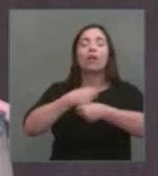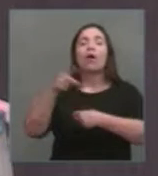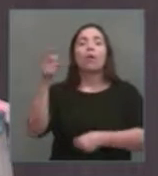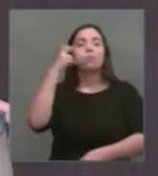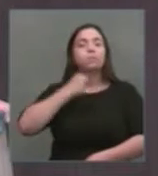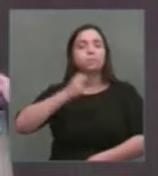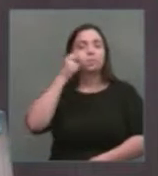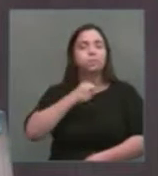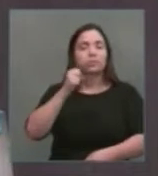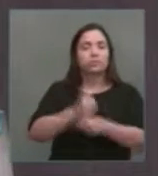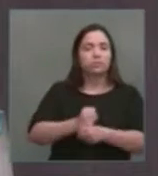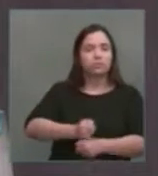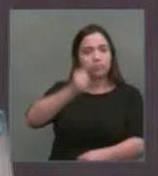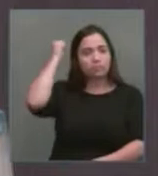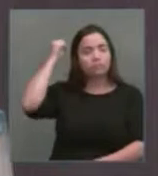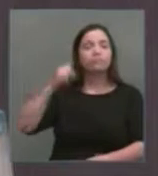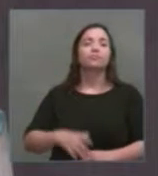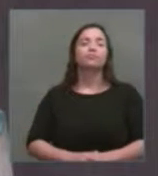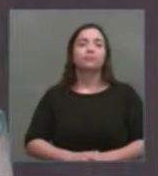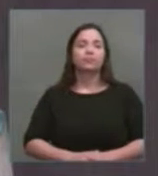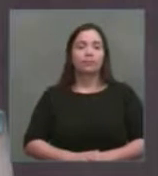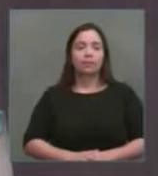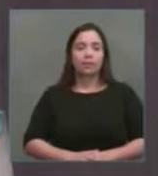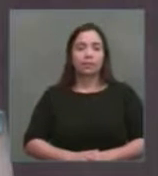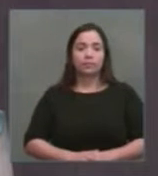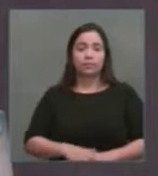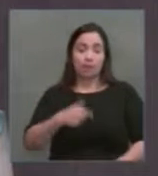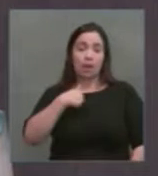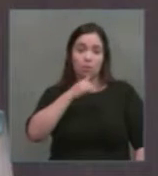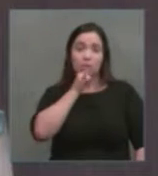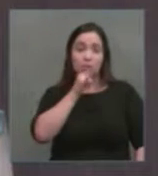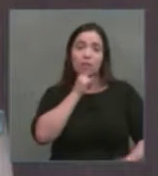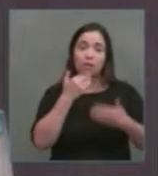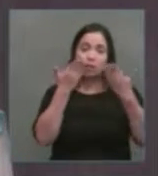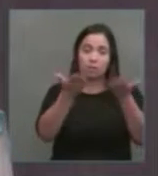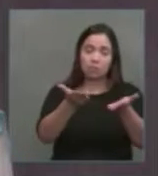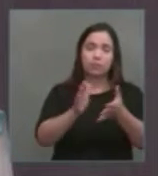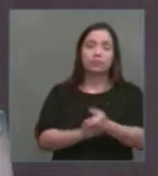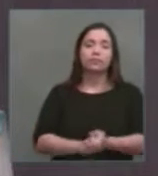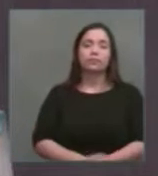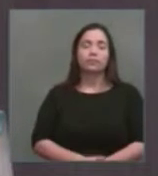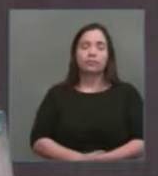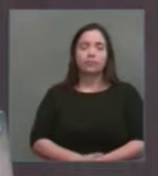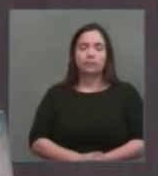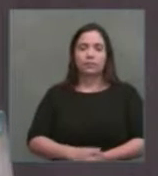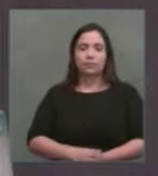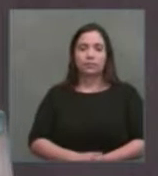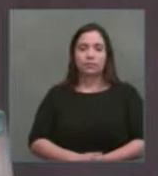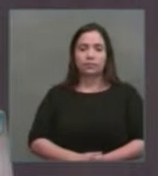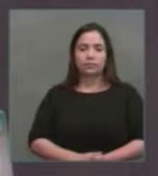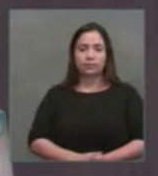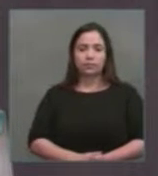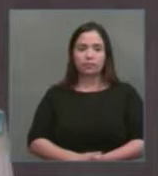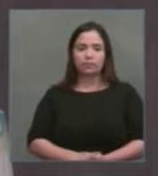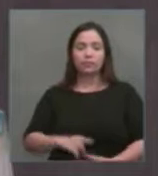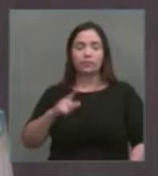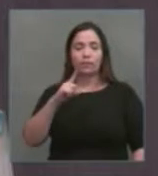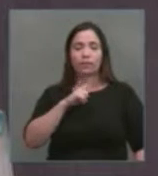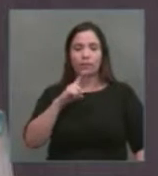dando esse exemplo, dando este exemplo local, e sobram